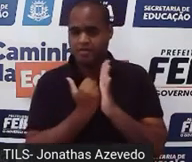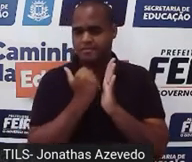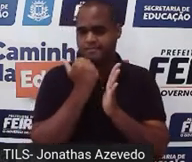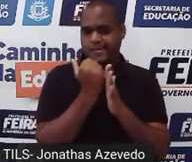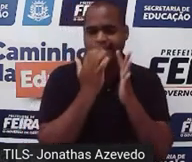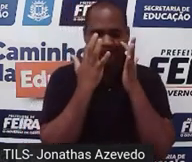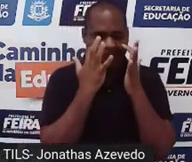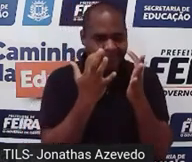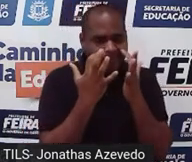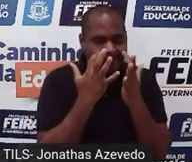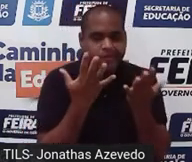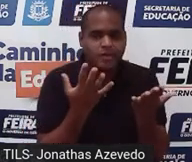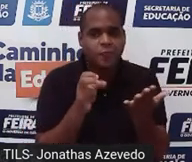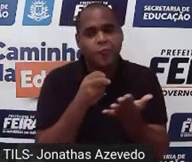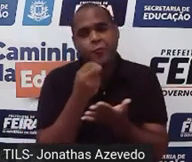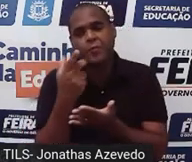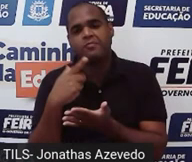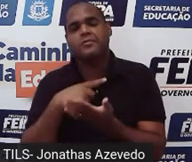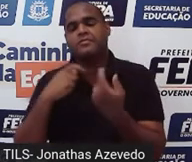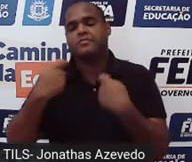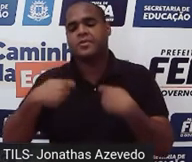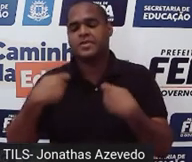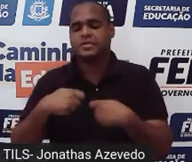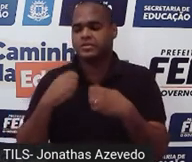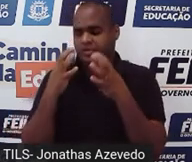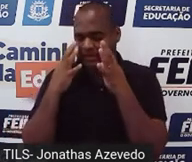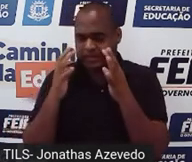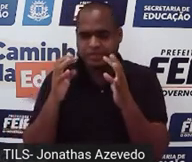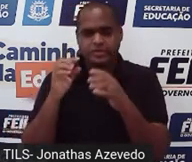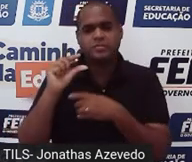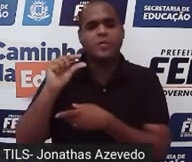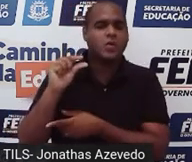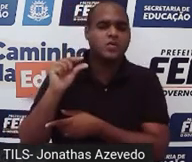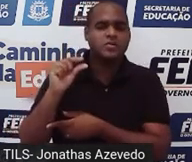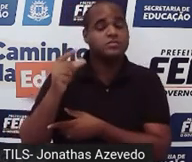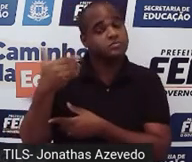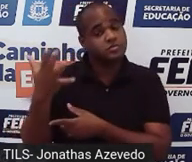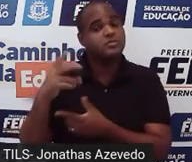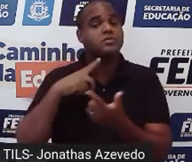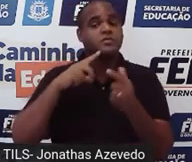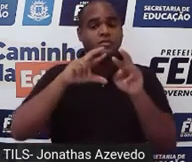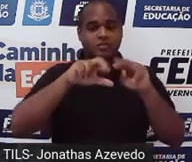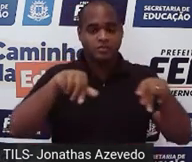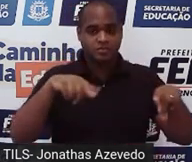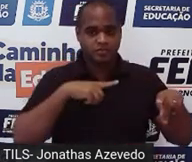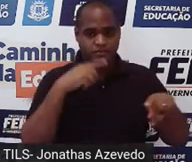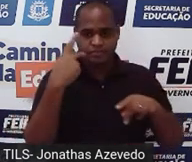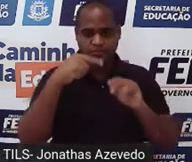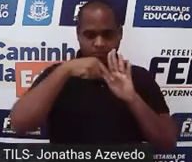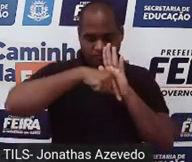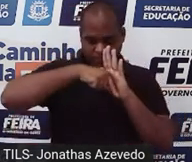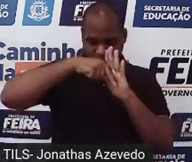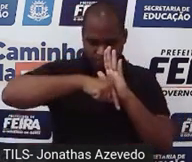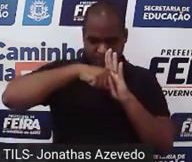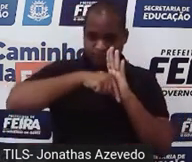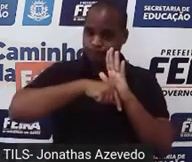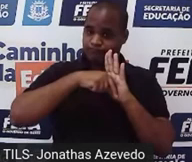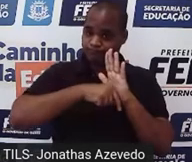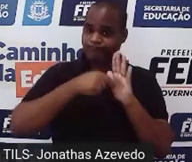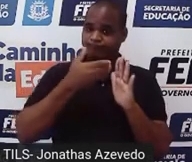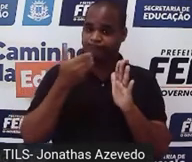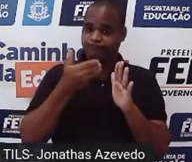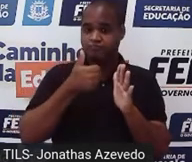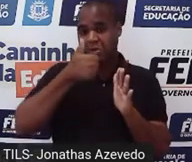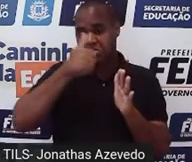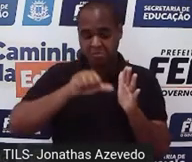mais atenção, onde é que precisou de menos atenção e em tudo isso você está avaliando o você mesmo, o você